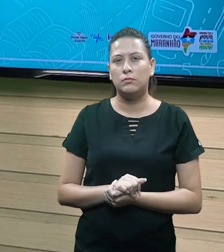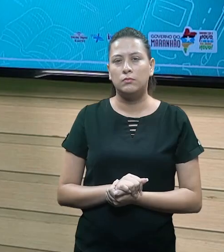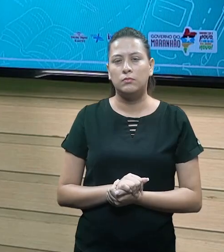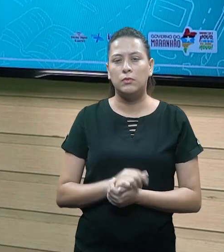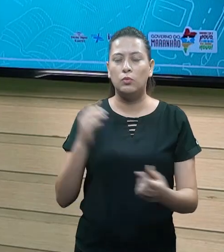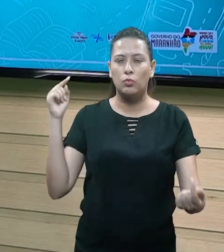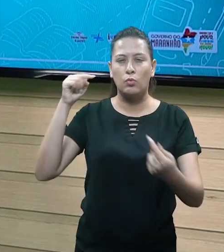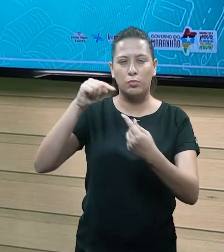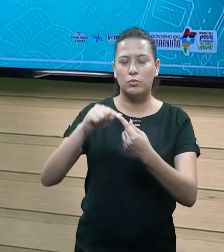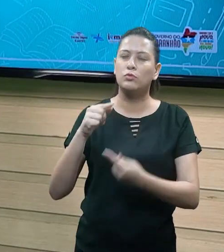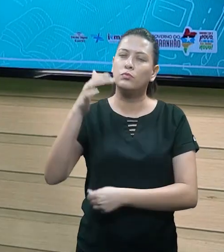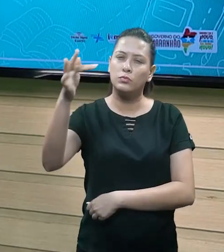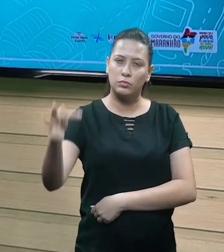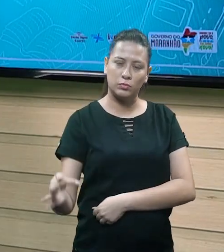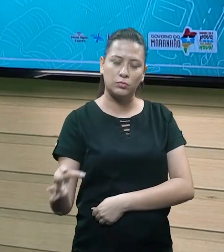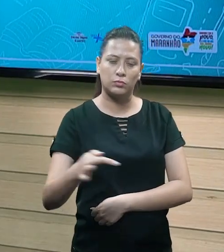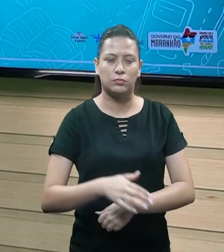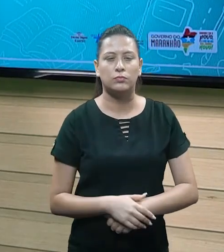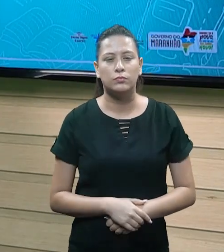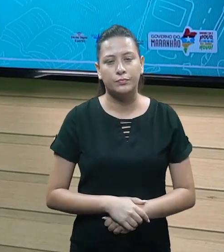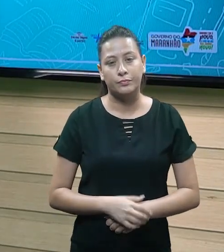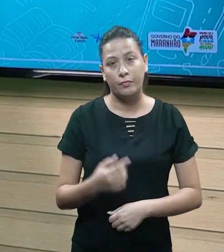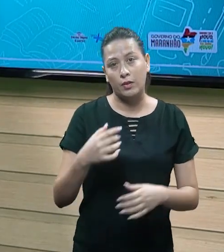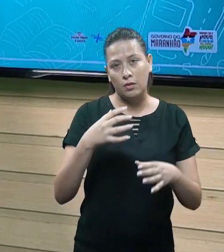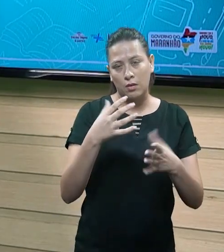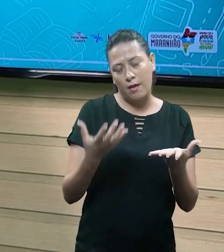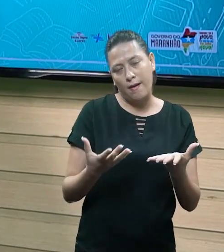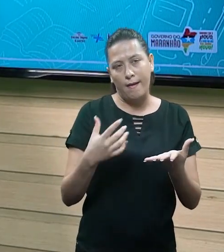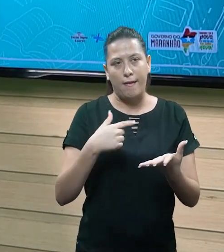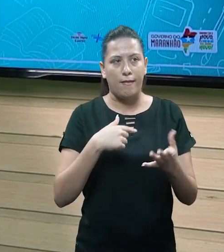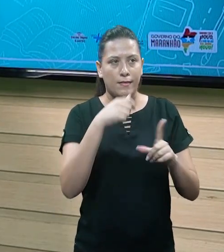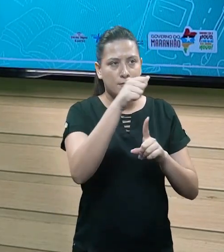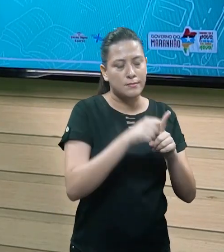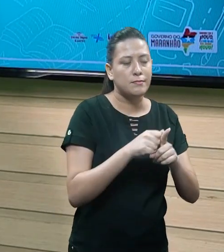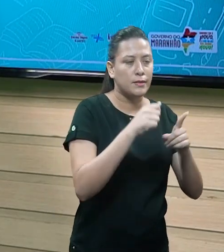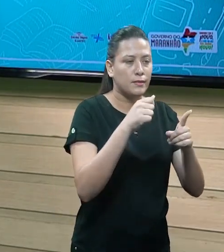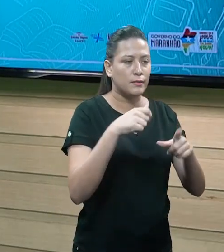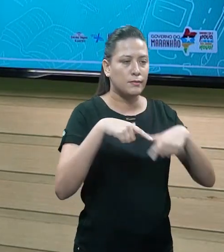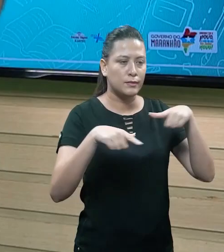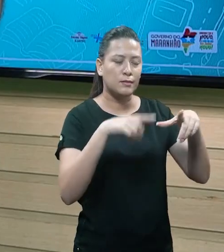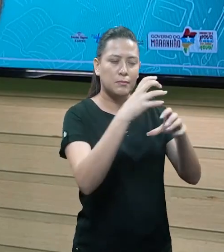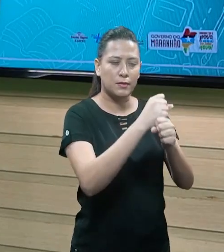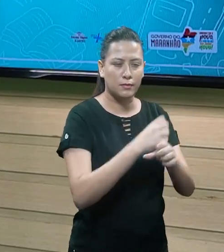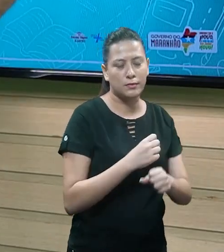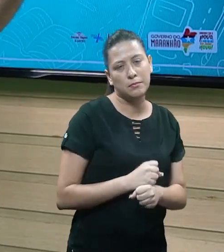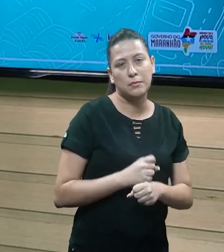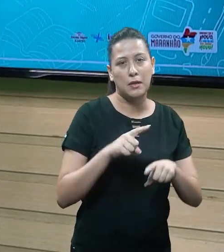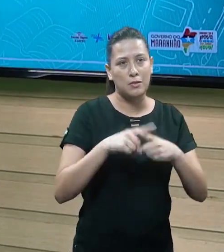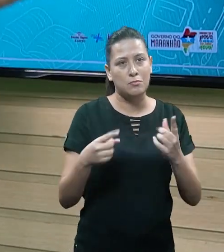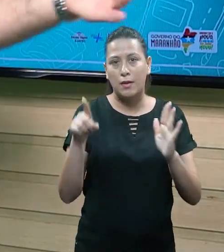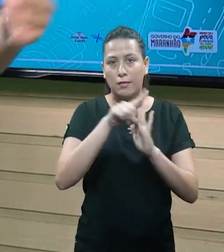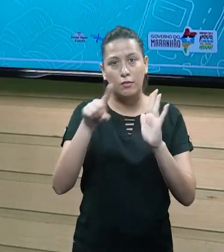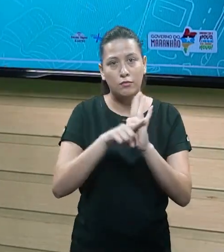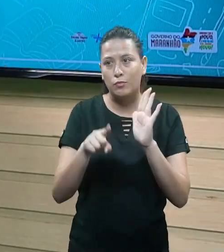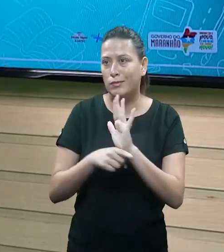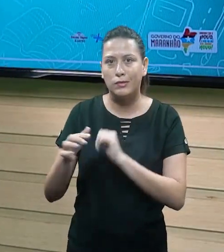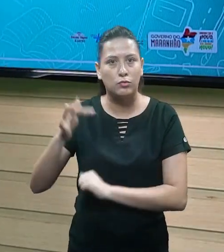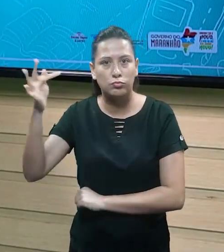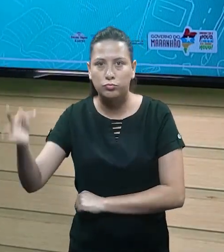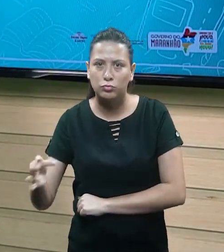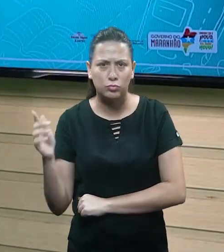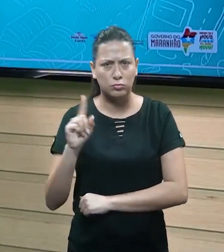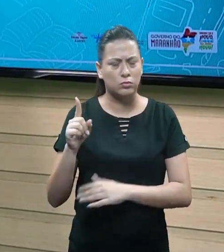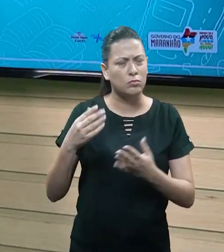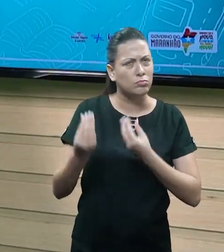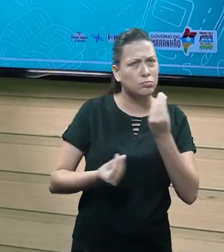falei lá no início, eu não vou trabalhar a contabilidade dessa empresa nesse mês não previndo, não calculando, não planejando o futuro para ela,